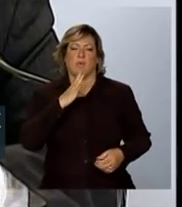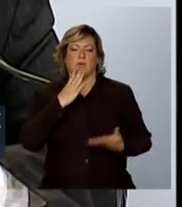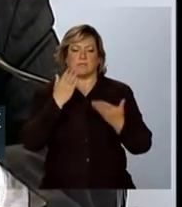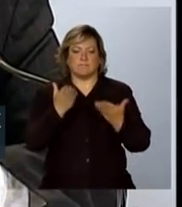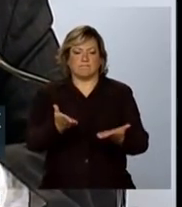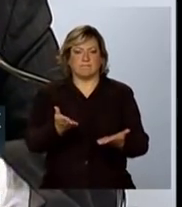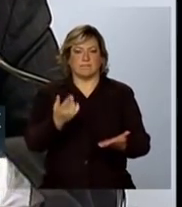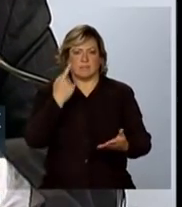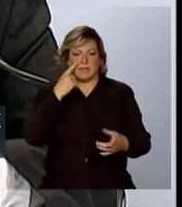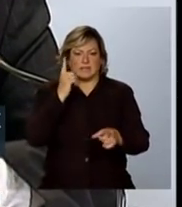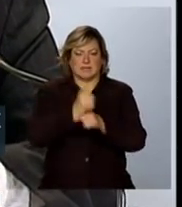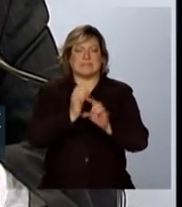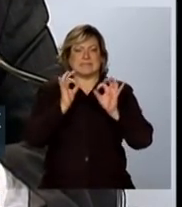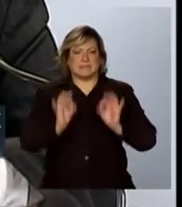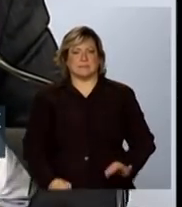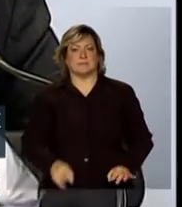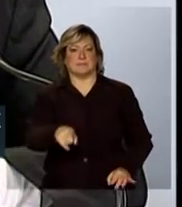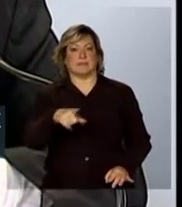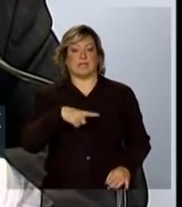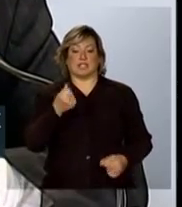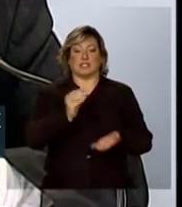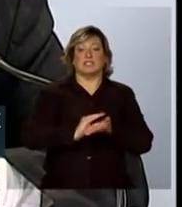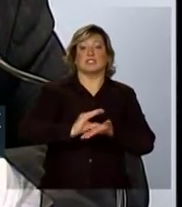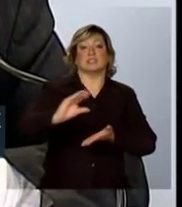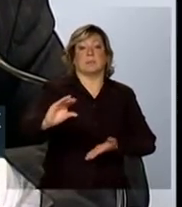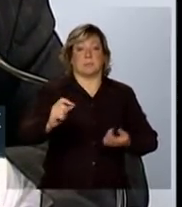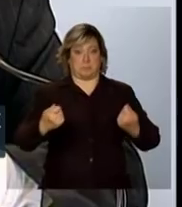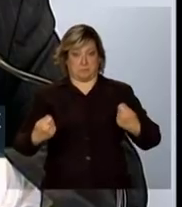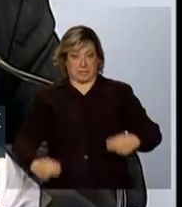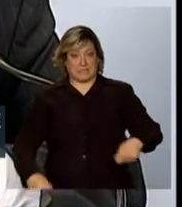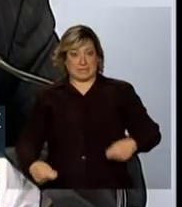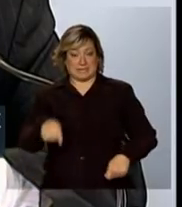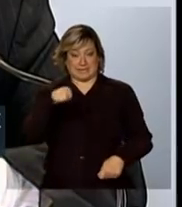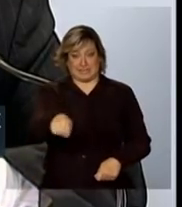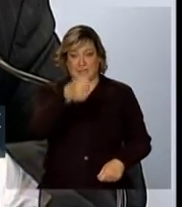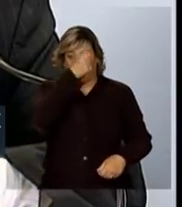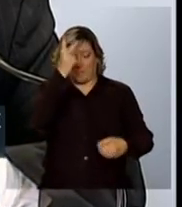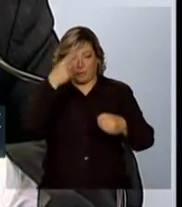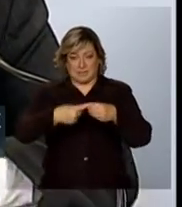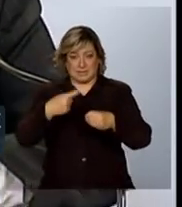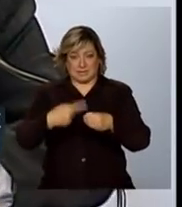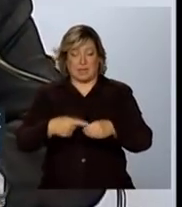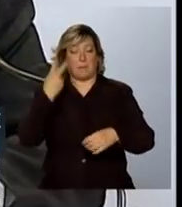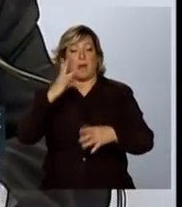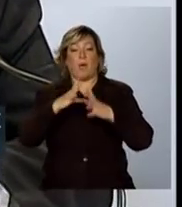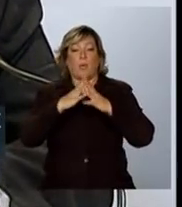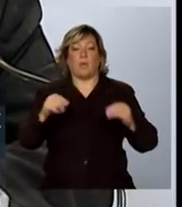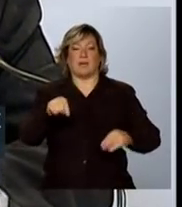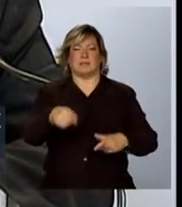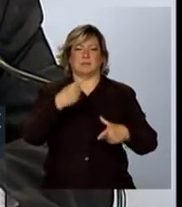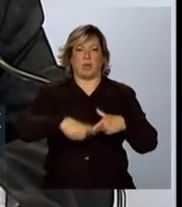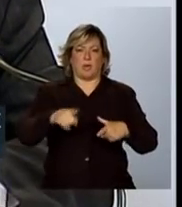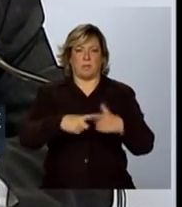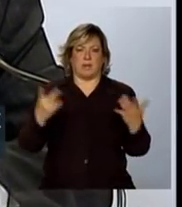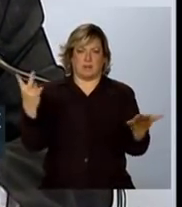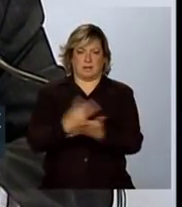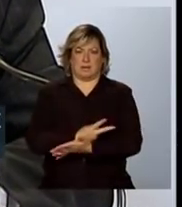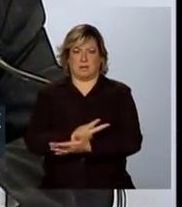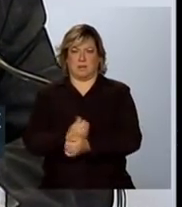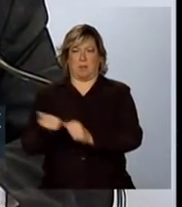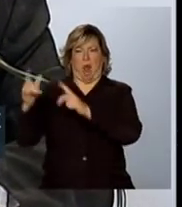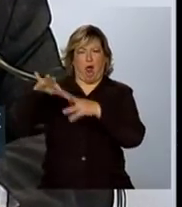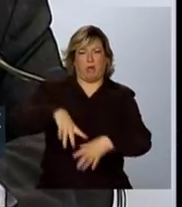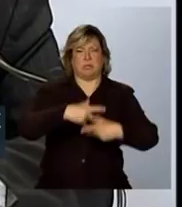necessidade de você ter aporte de recursos para poder fazer o enfrentamento de uma situação de